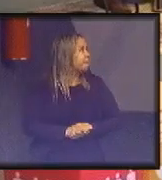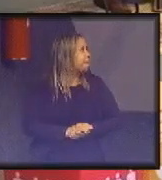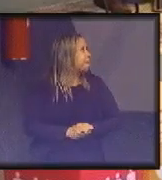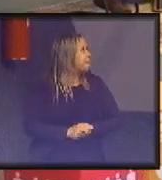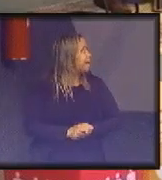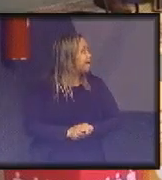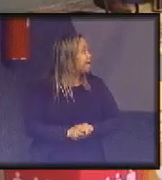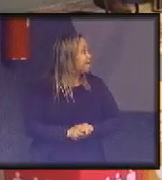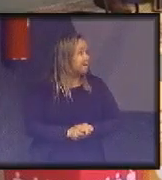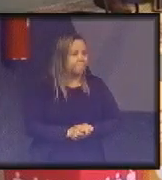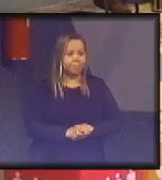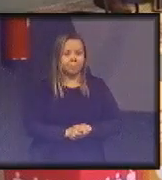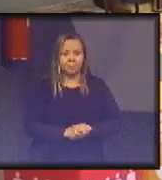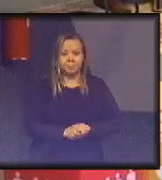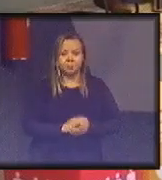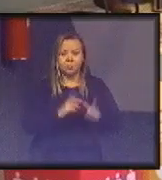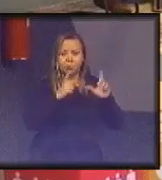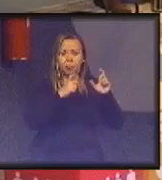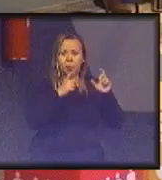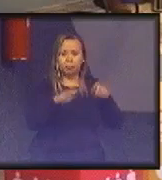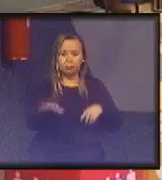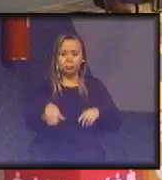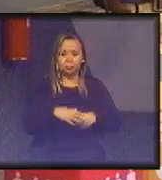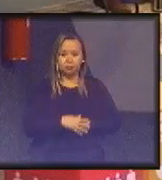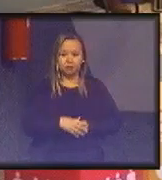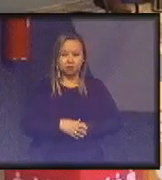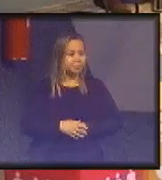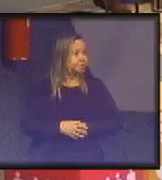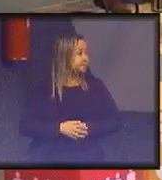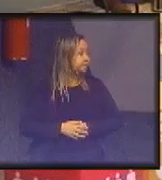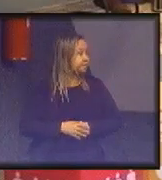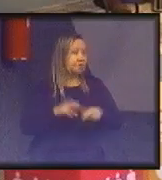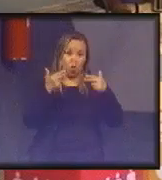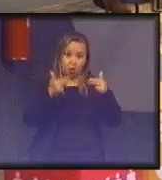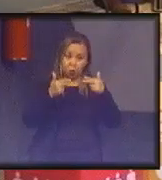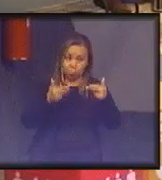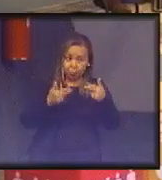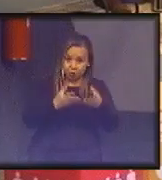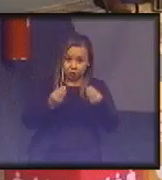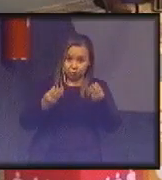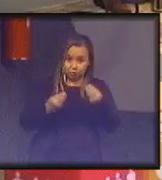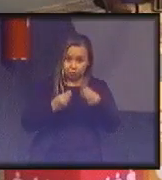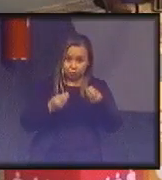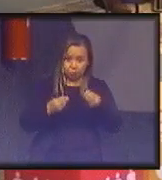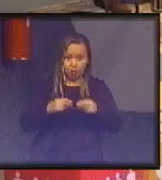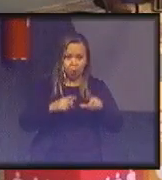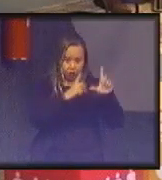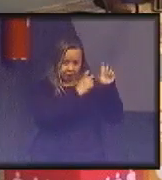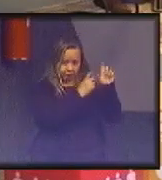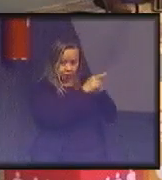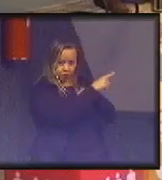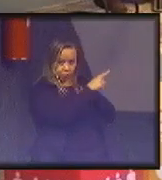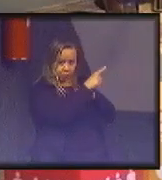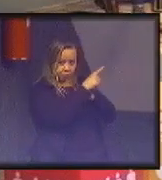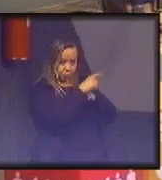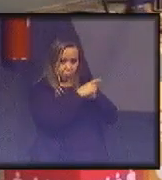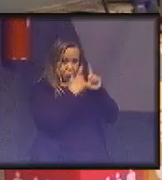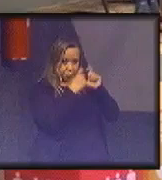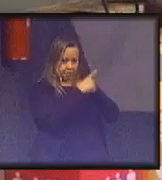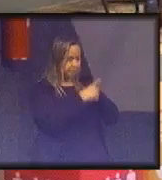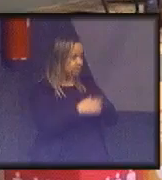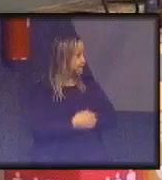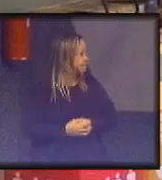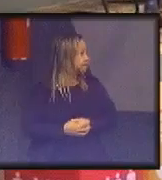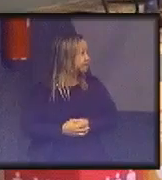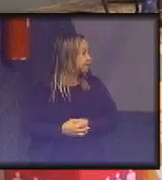Ok, gente. Então, me diverti bastante e queria agradecer a apresentação, doutor Nelson.